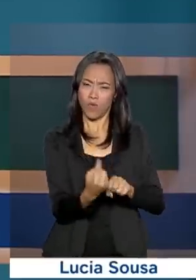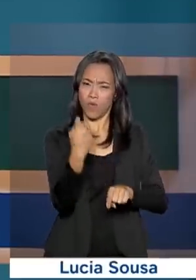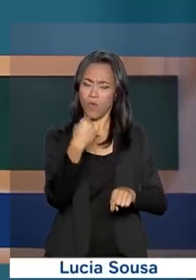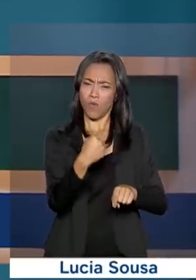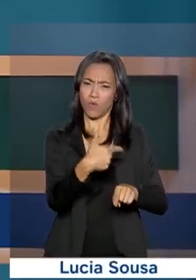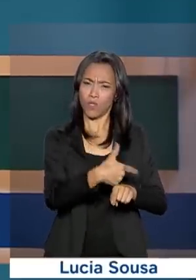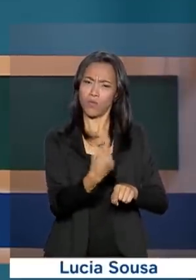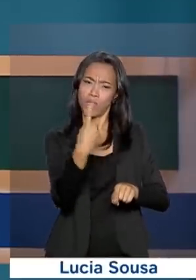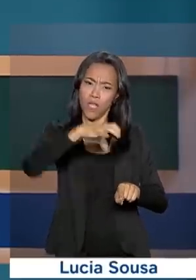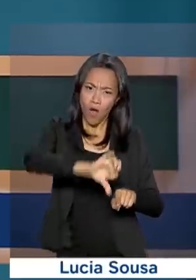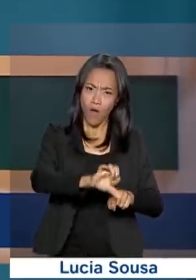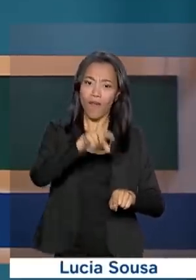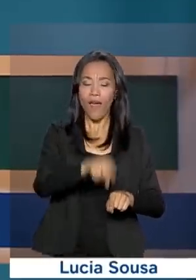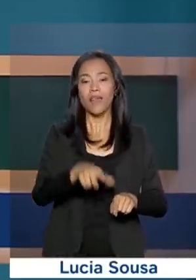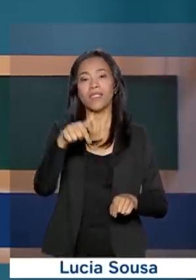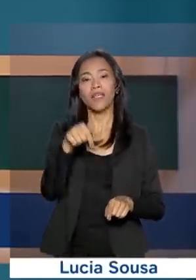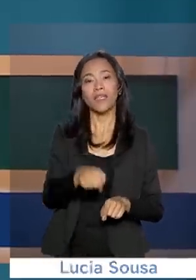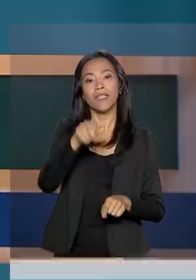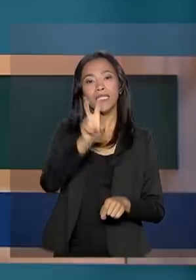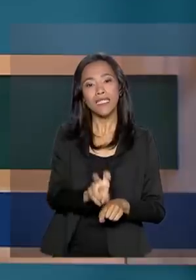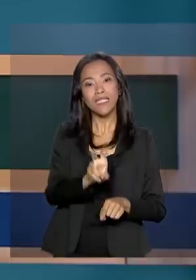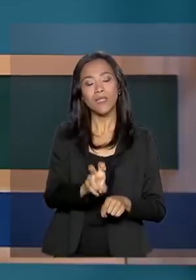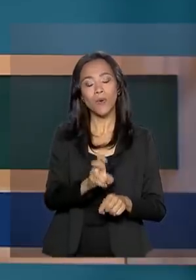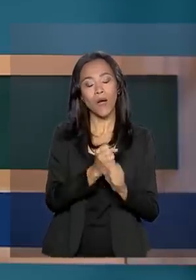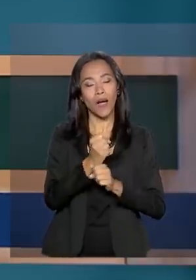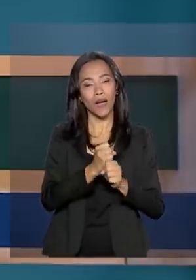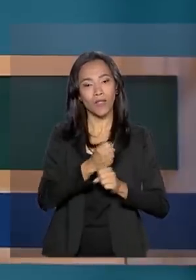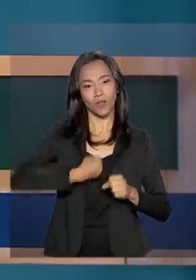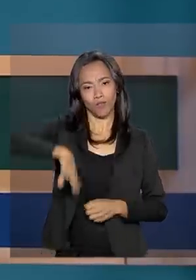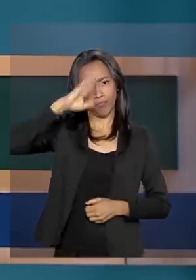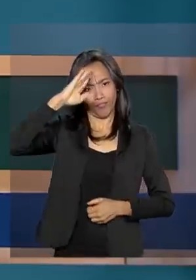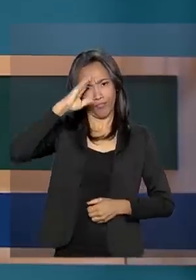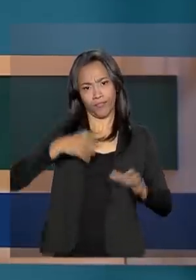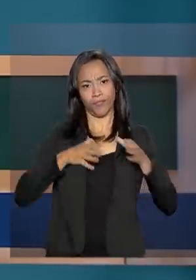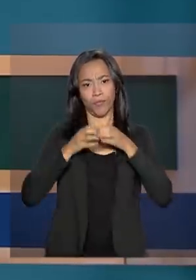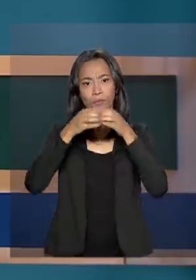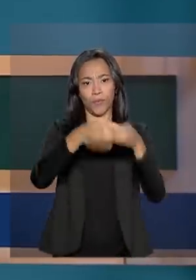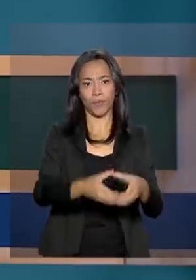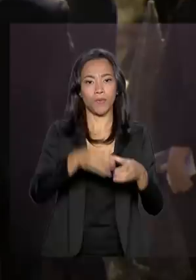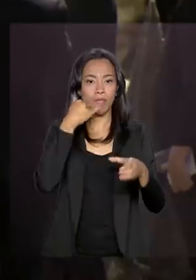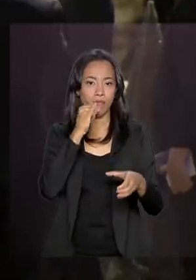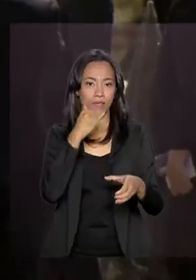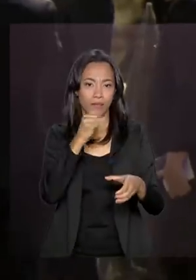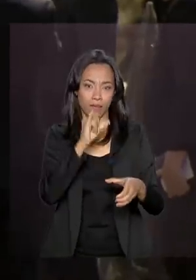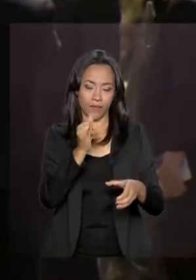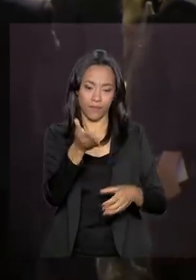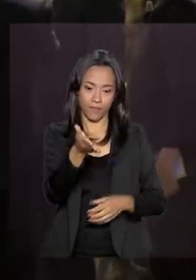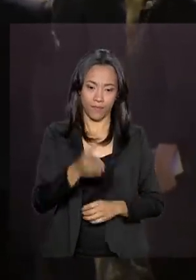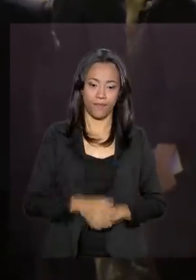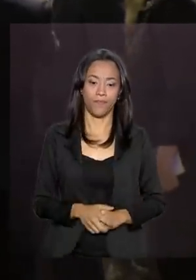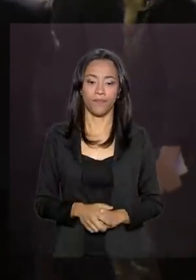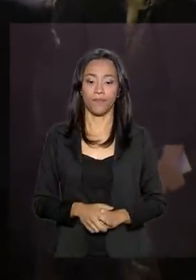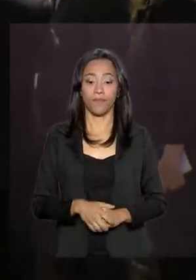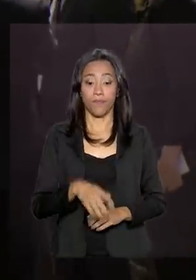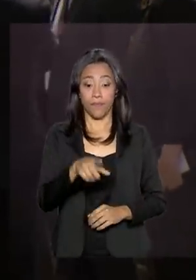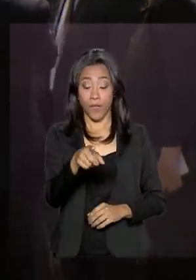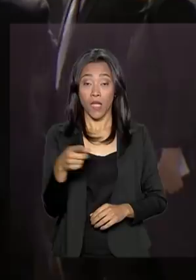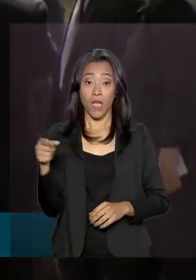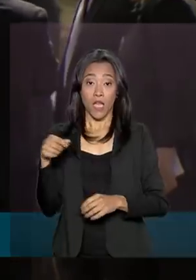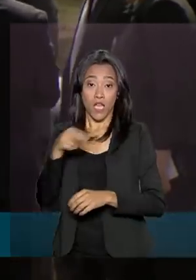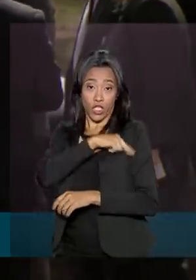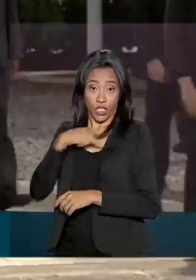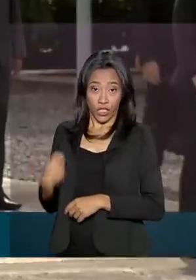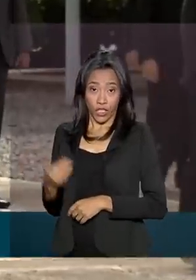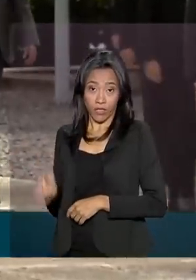marca os 75 anos da chegada da Força Expedicionária na Itália. No retorno da China